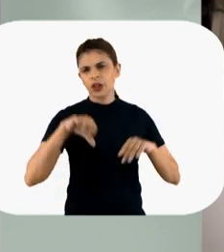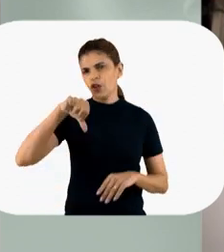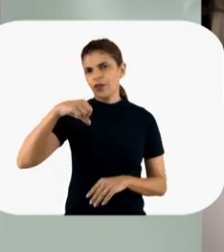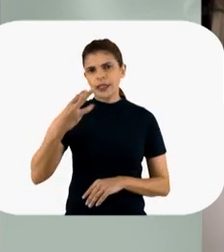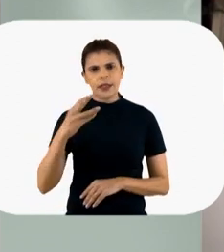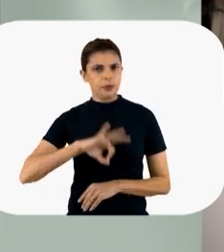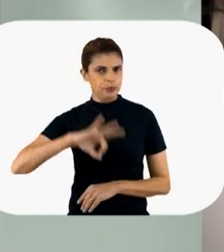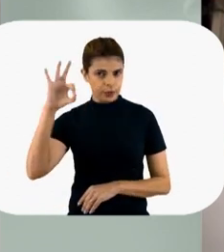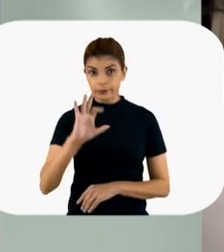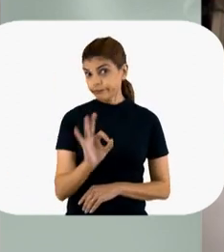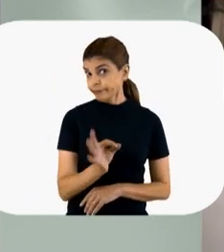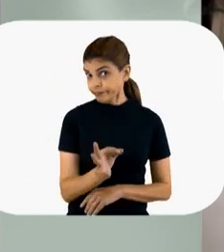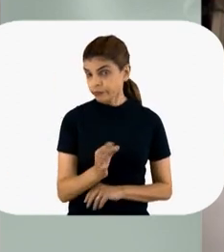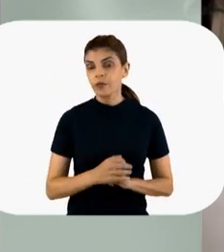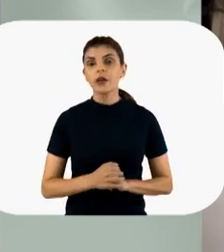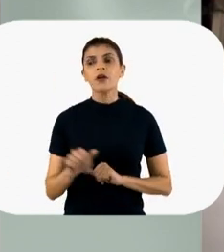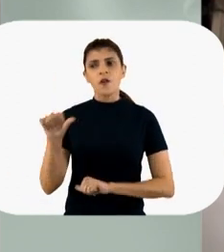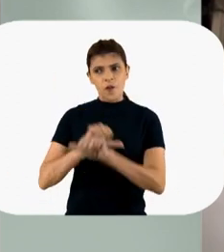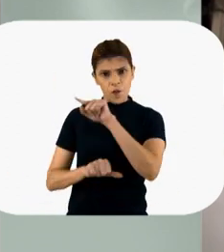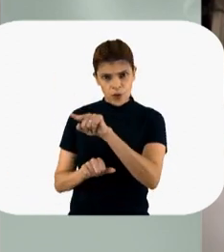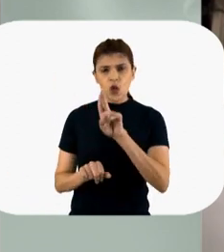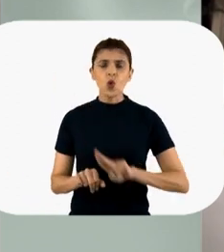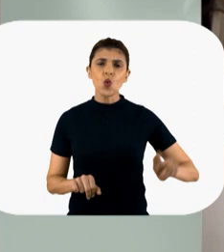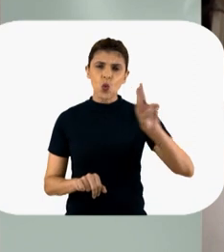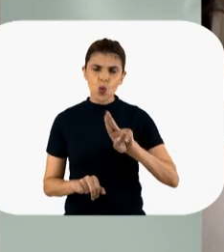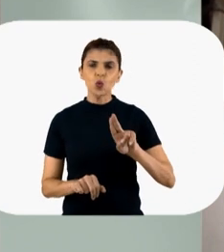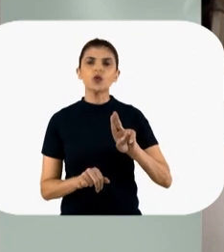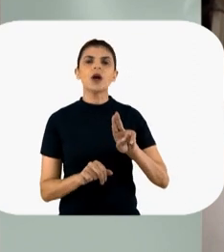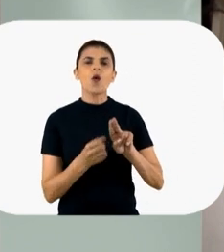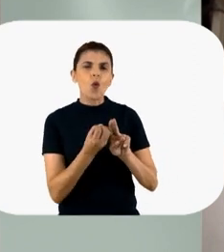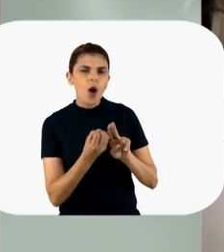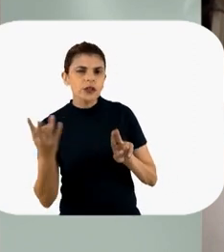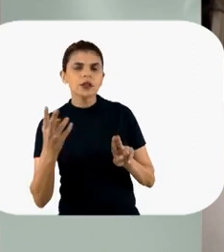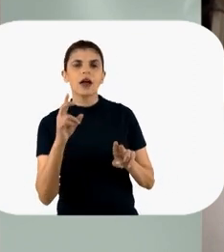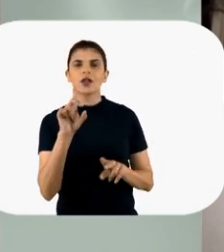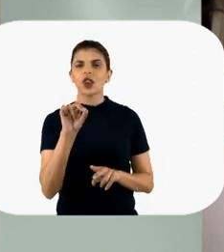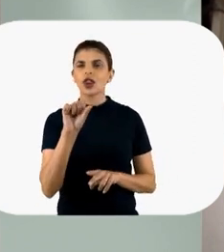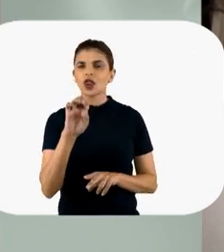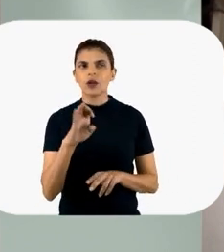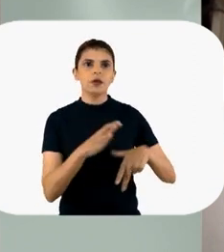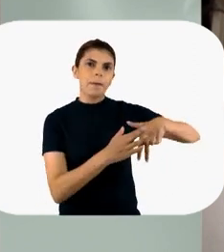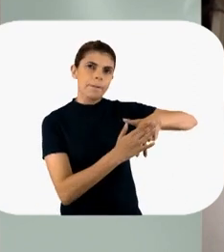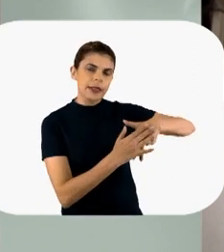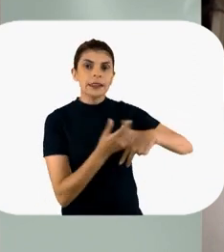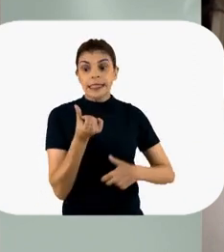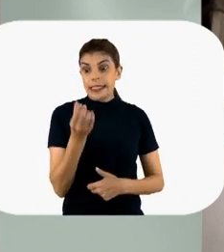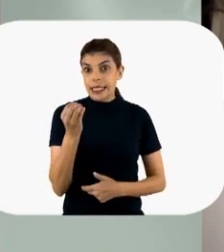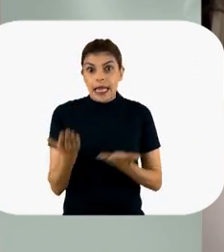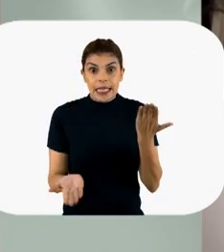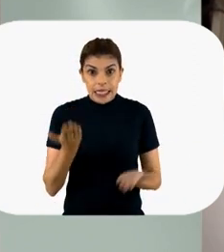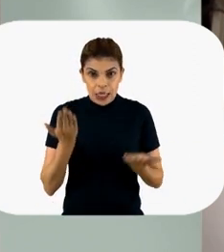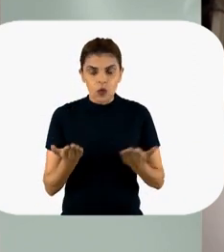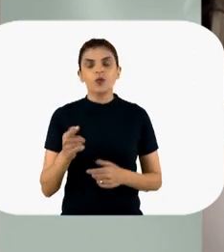abaixo ali de 93%, certo? Você usar uma dose habitual, tudo bem, sei lá, um paciente de 60